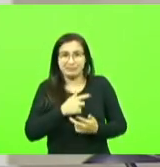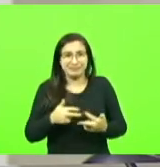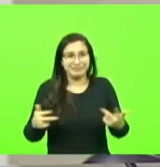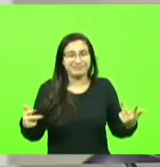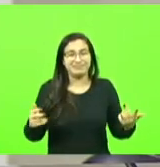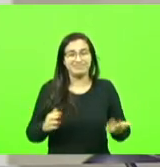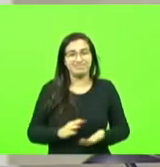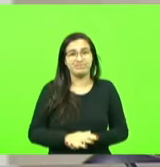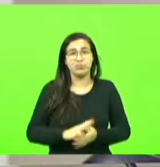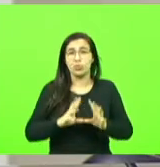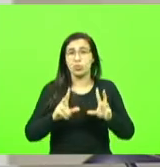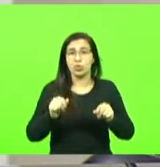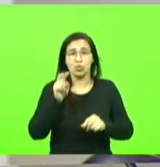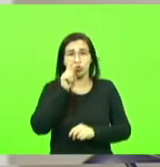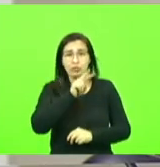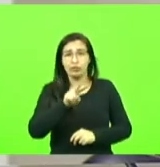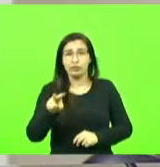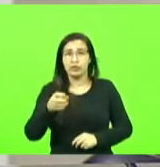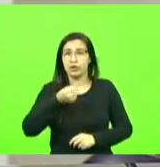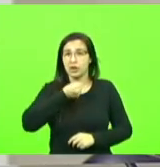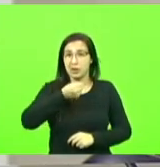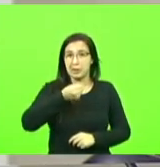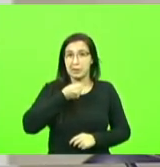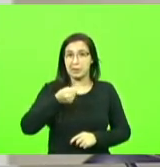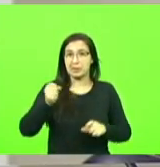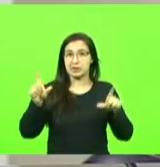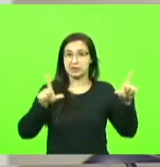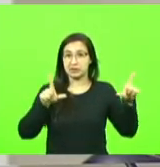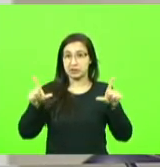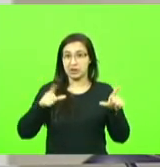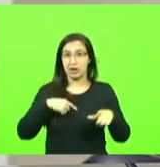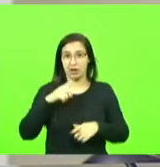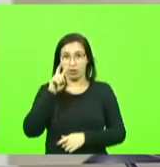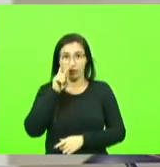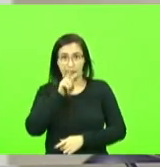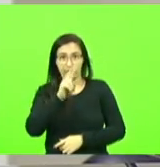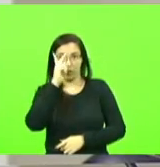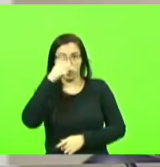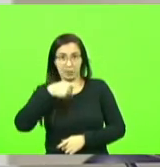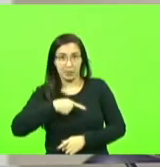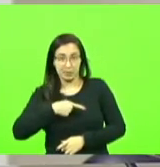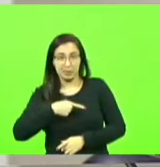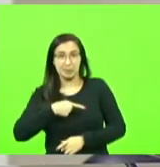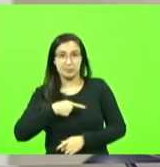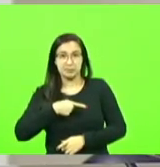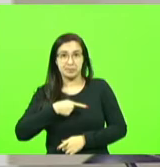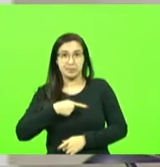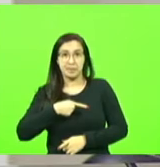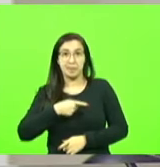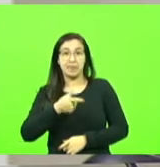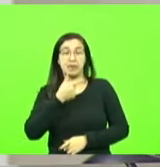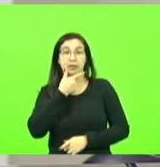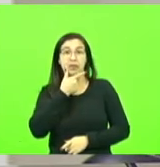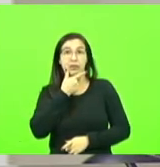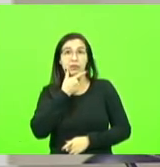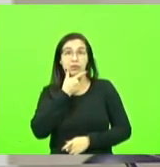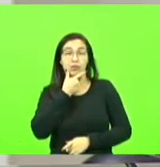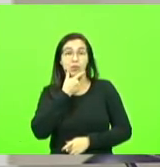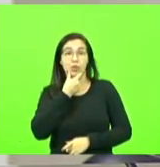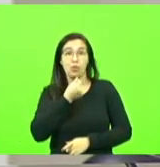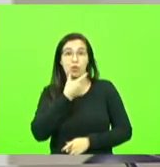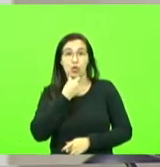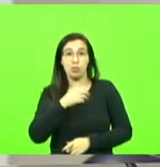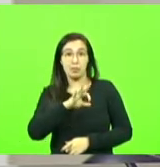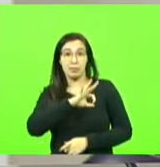acompanharam pela imprensa eu acompanhei pessoalmente por ser amigo da família o caso daquele policial